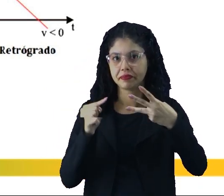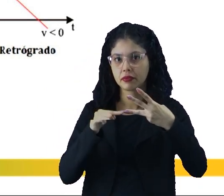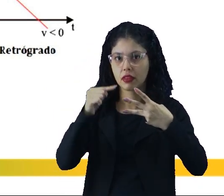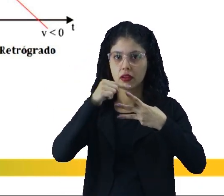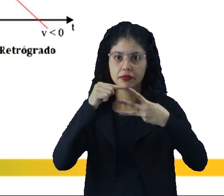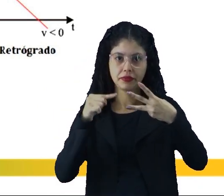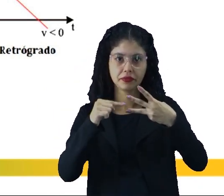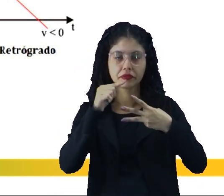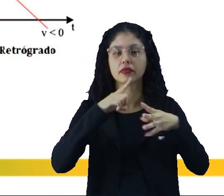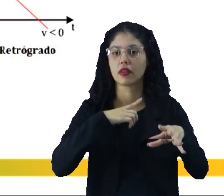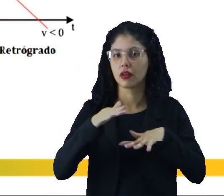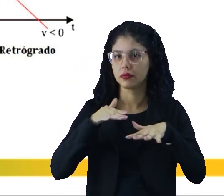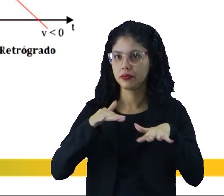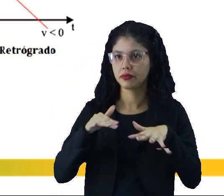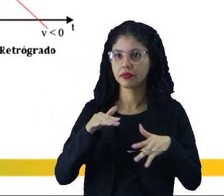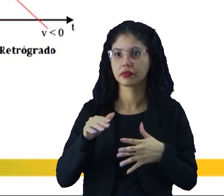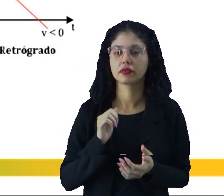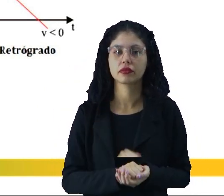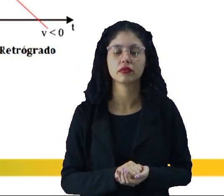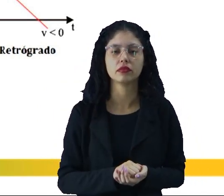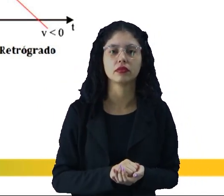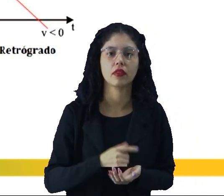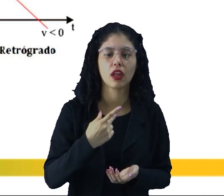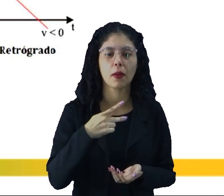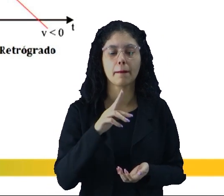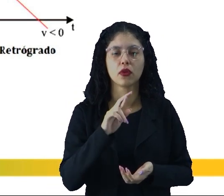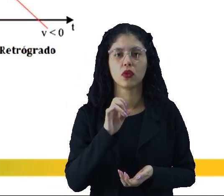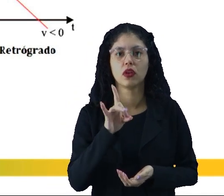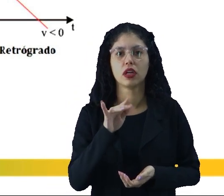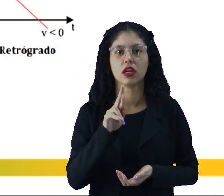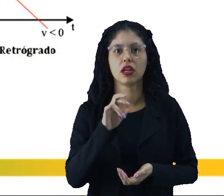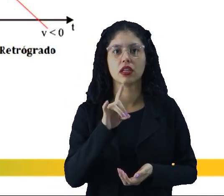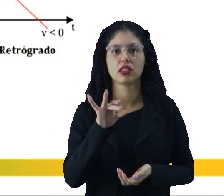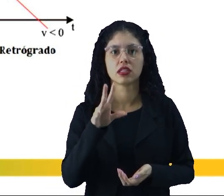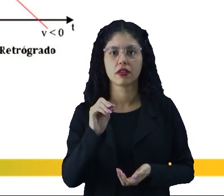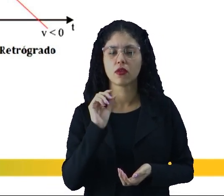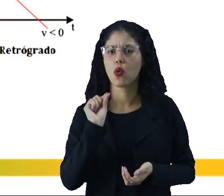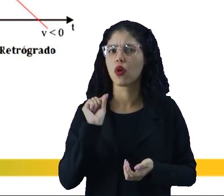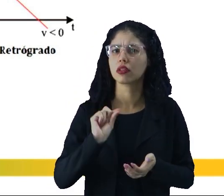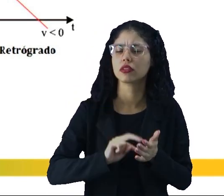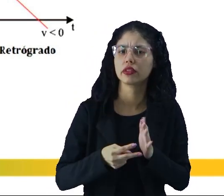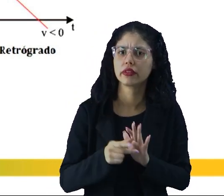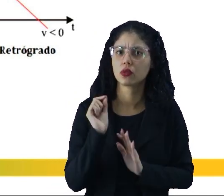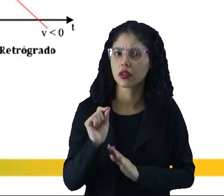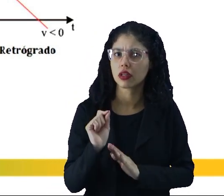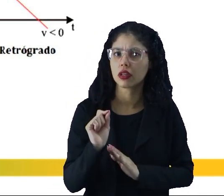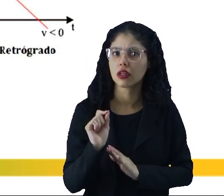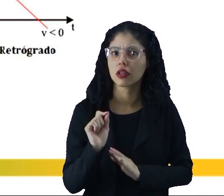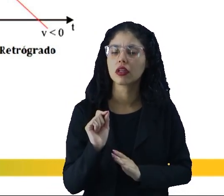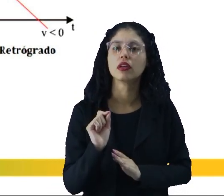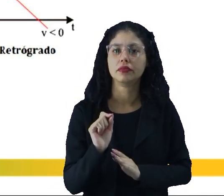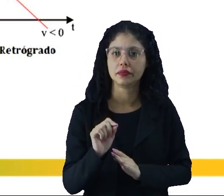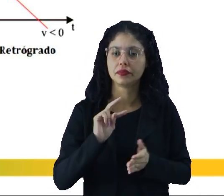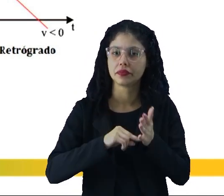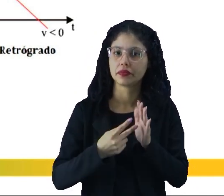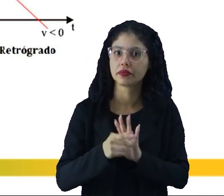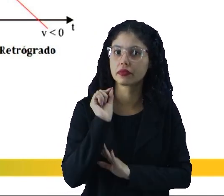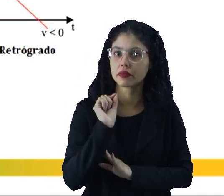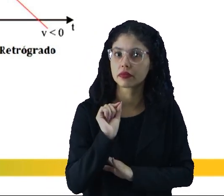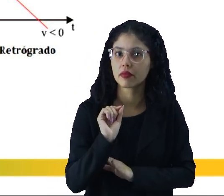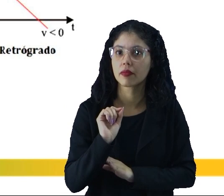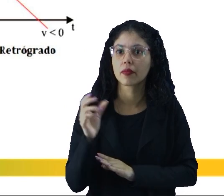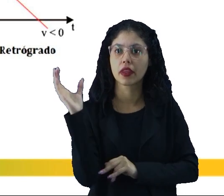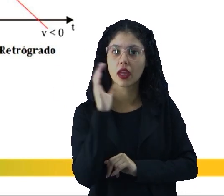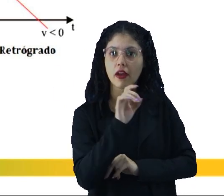gráfico, vocês têm um movimento progressivo. O que isso significa? Significa dizer que a